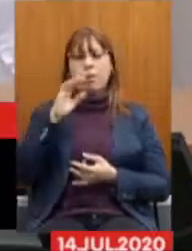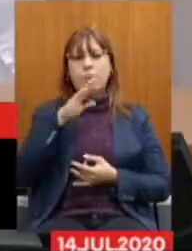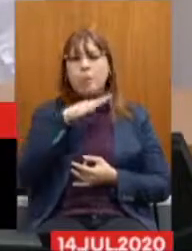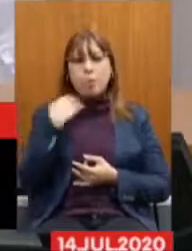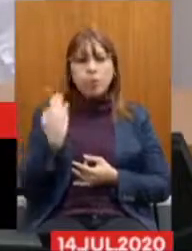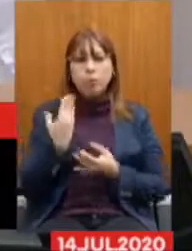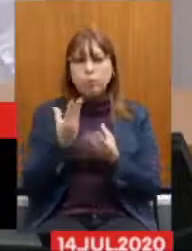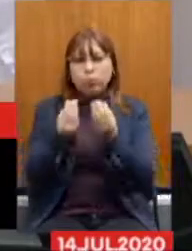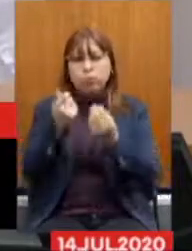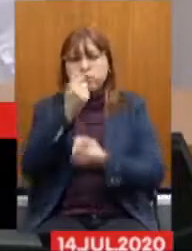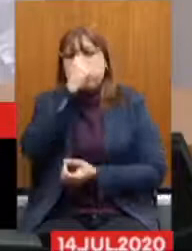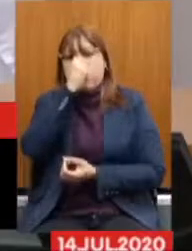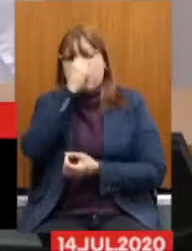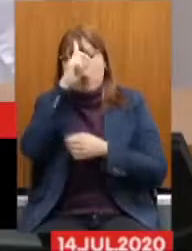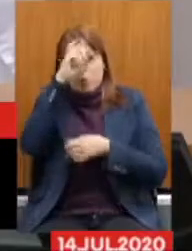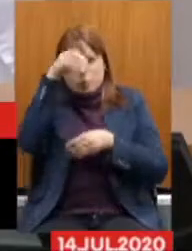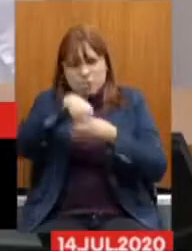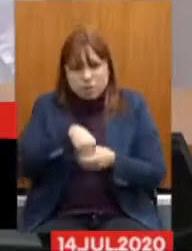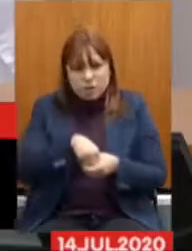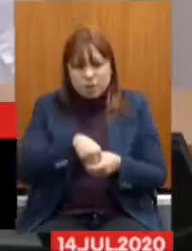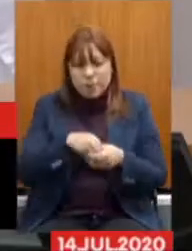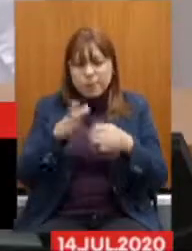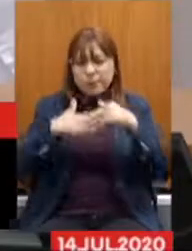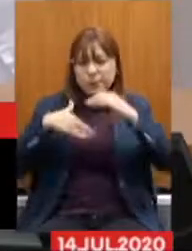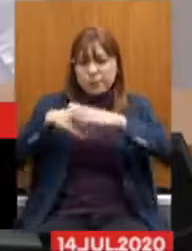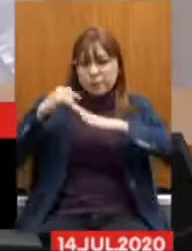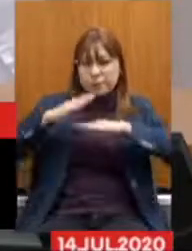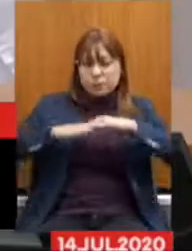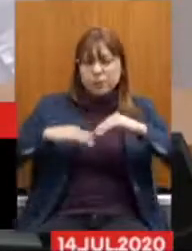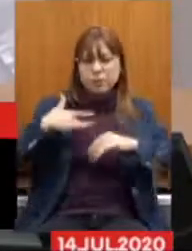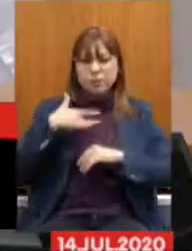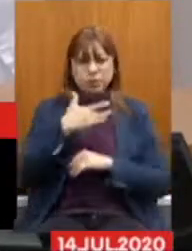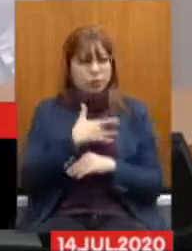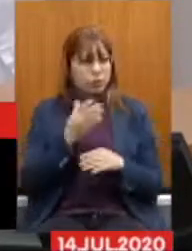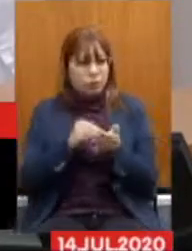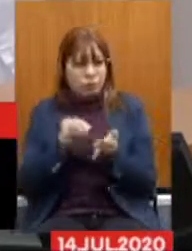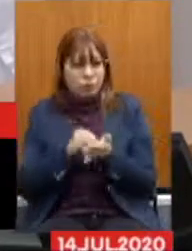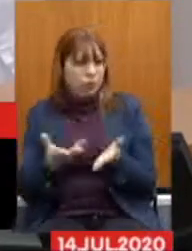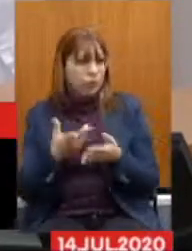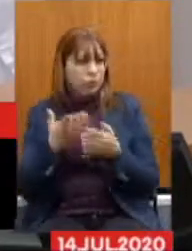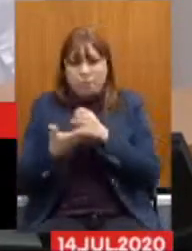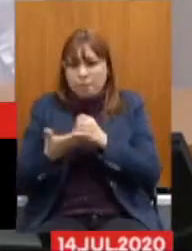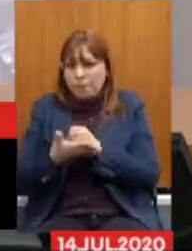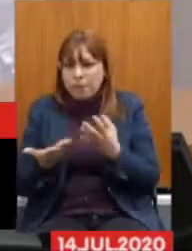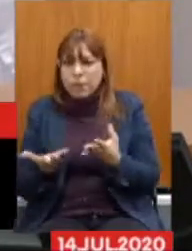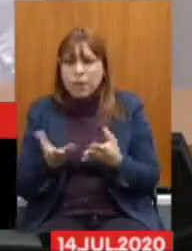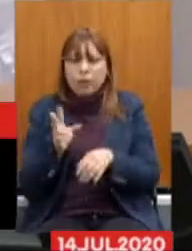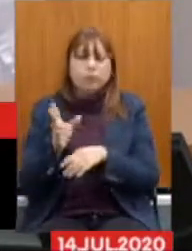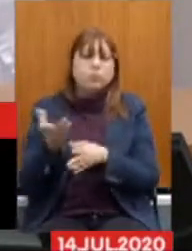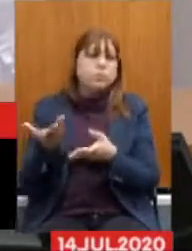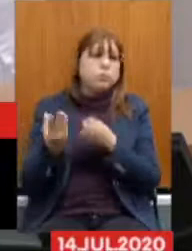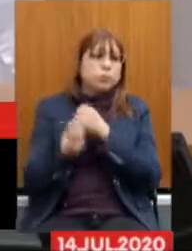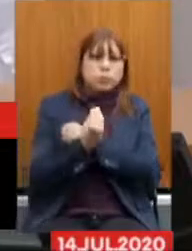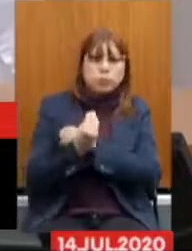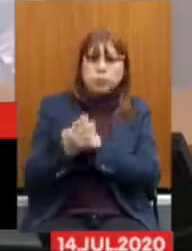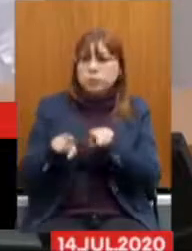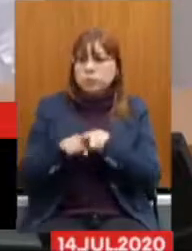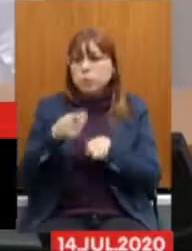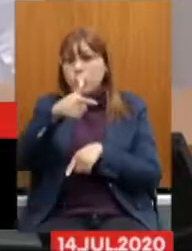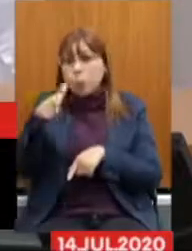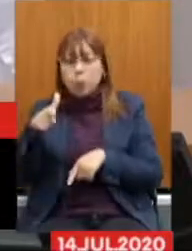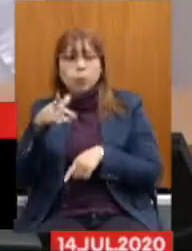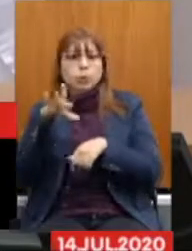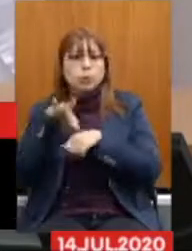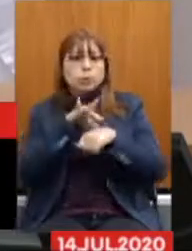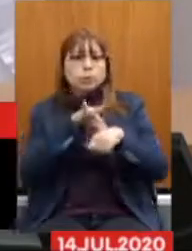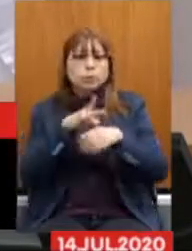hospitais Os profissionais de saúde Sem os equipamentos As pessoas com outras doenças Indo lá também Adquirindo